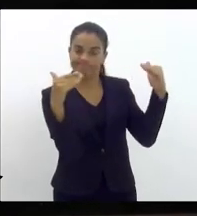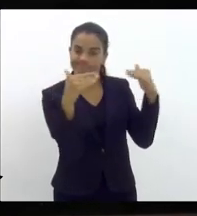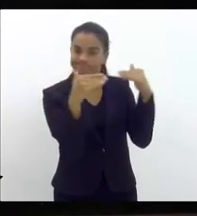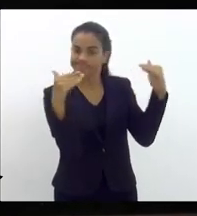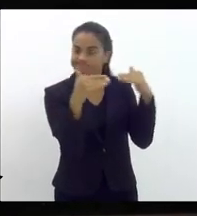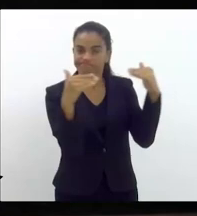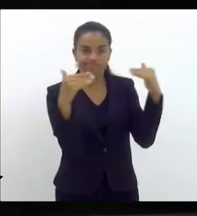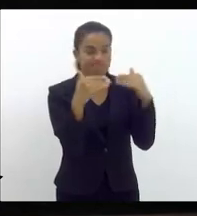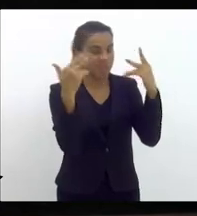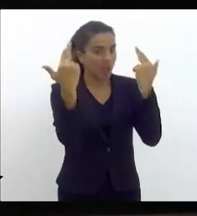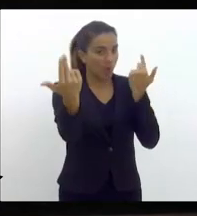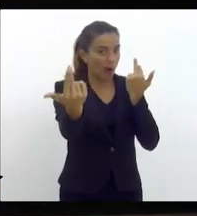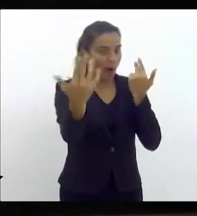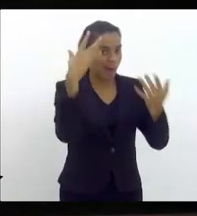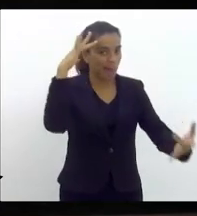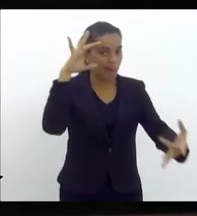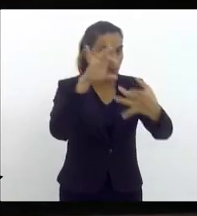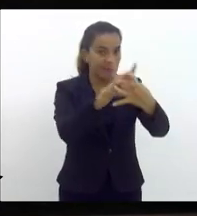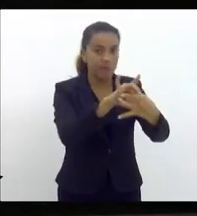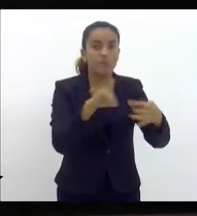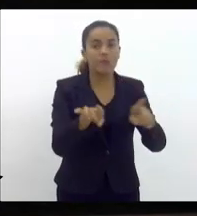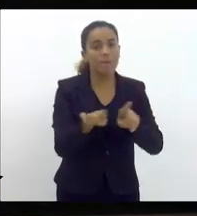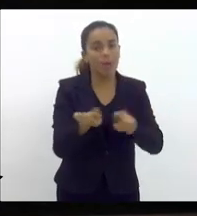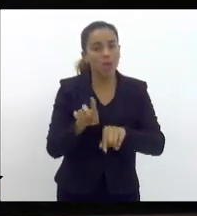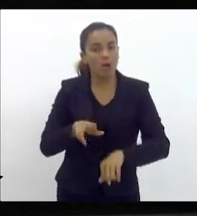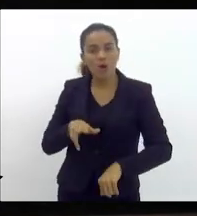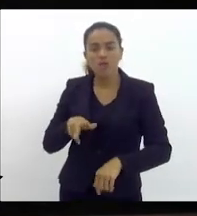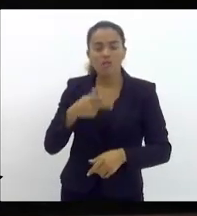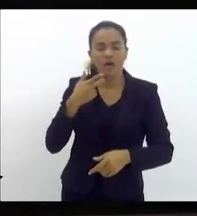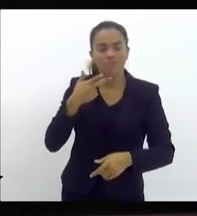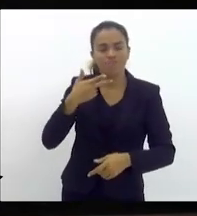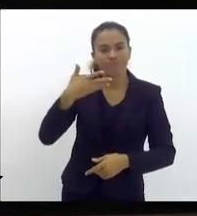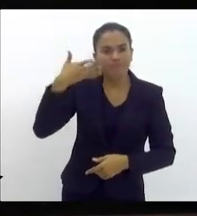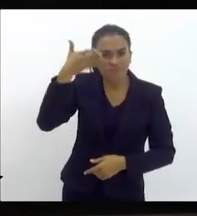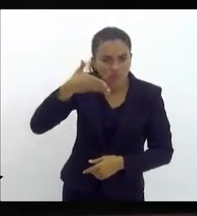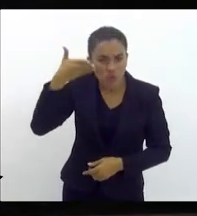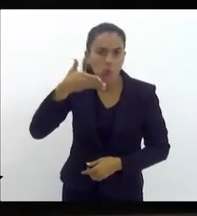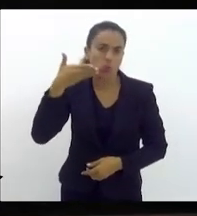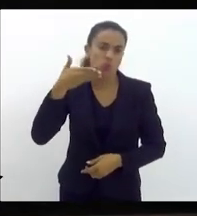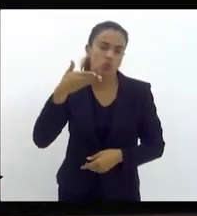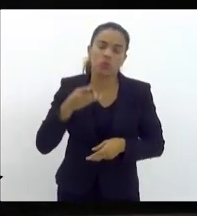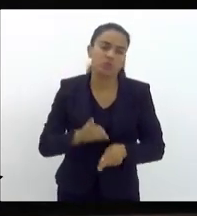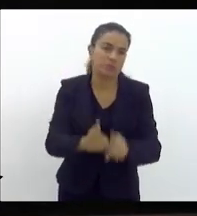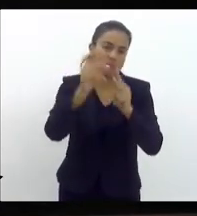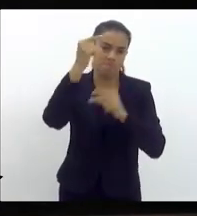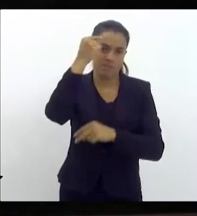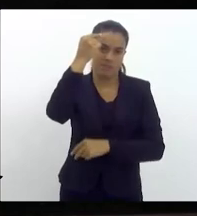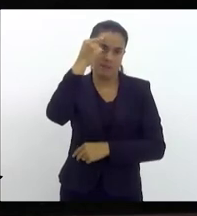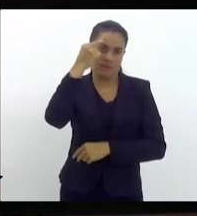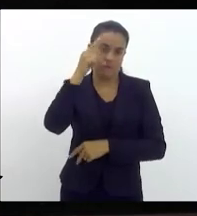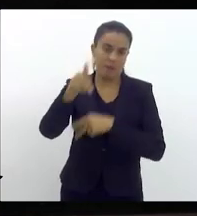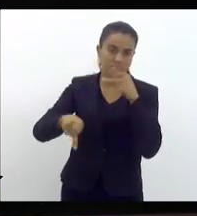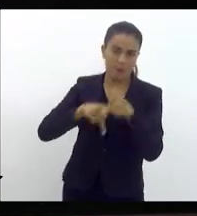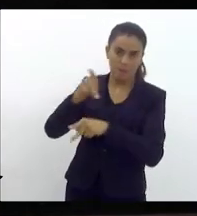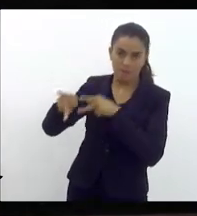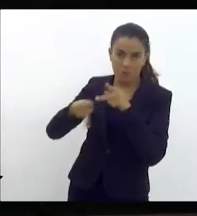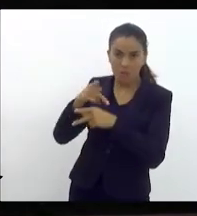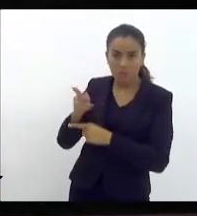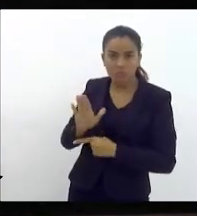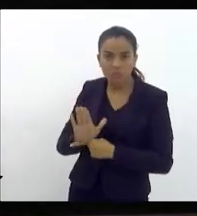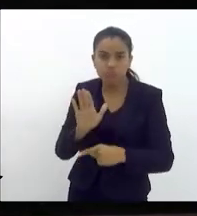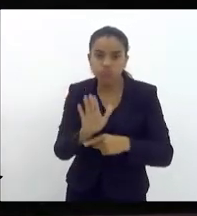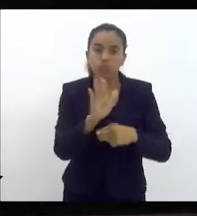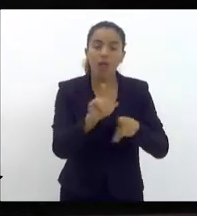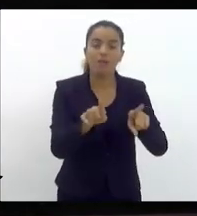mesmos ideais. o nosso posicionamento aqui nessa casa é sempre pensando no bem-estar da nossa população e sempre